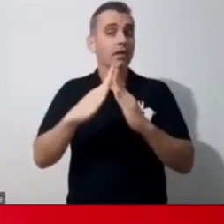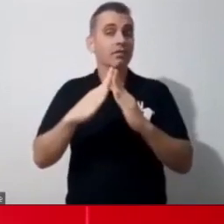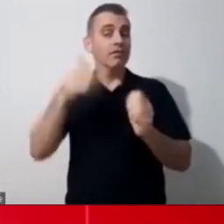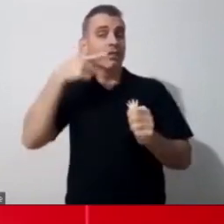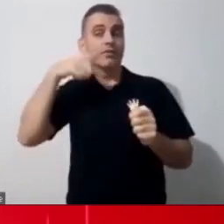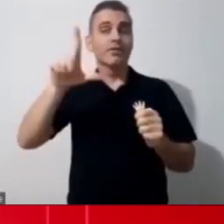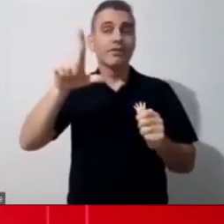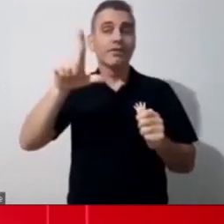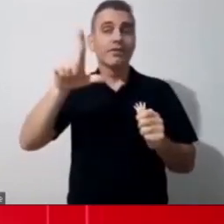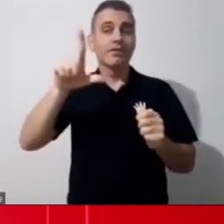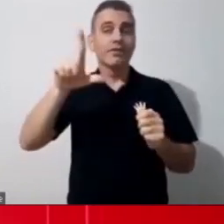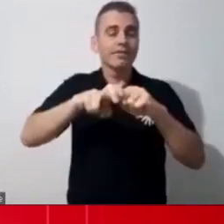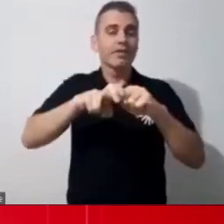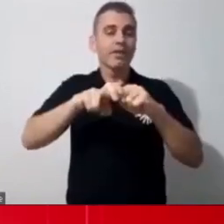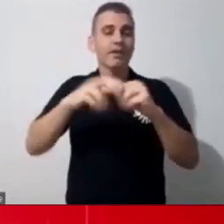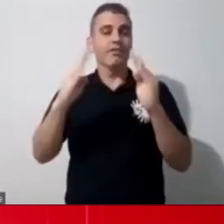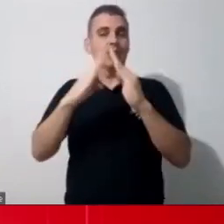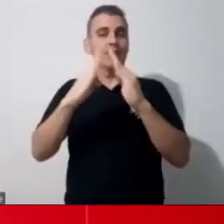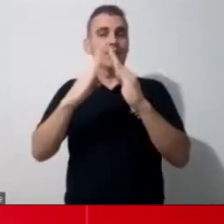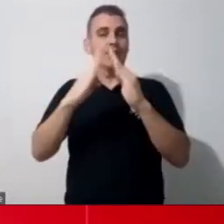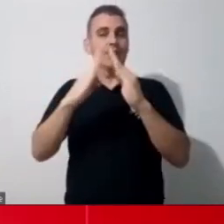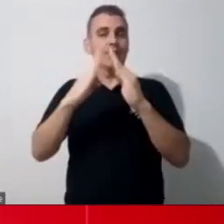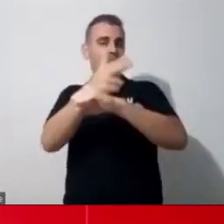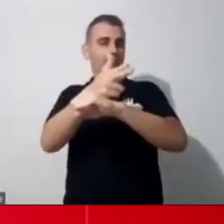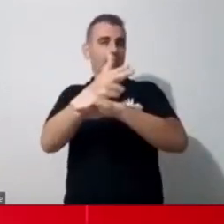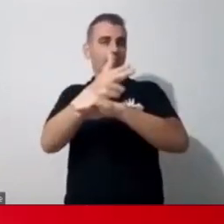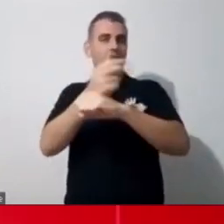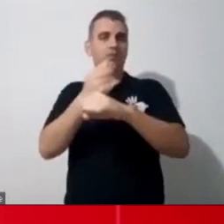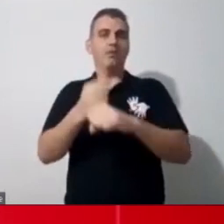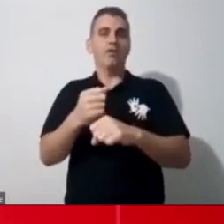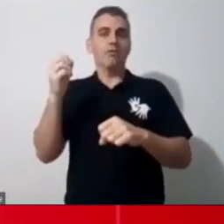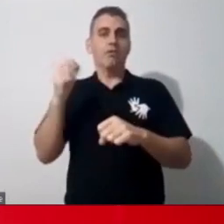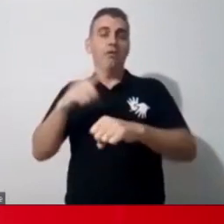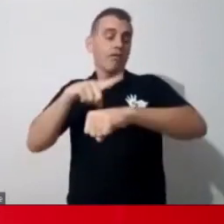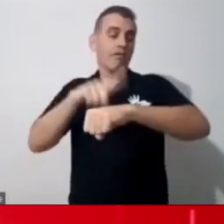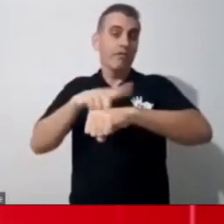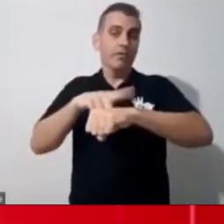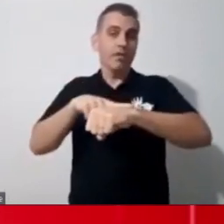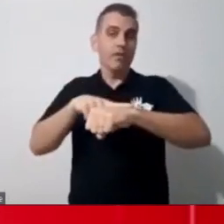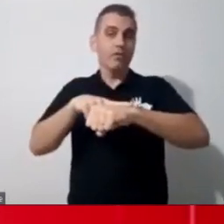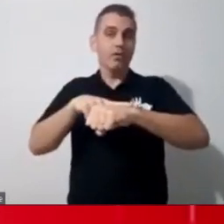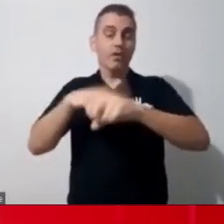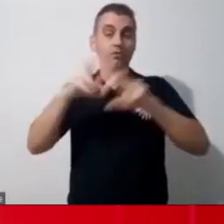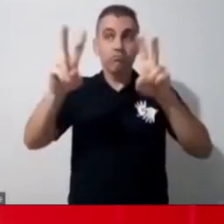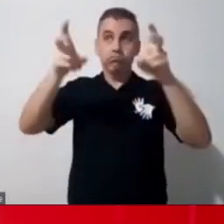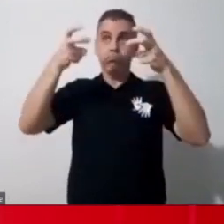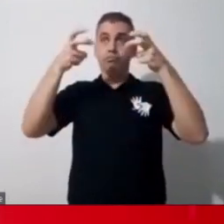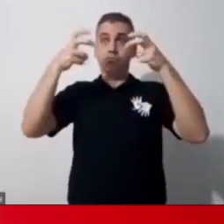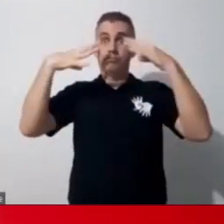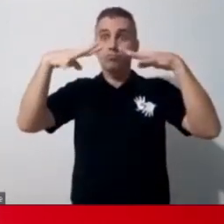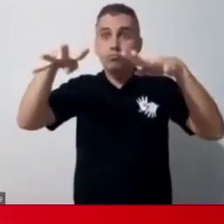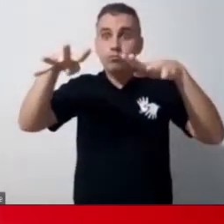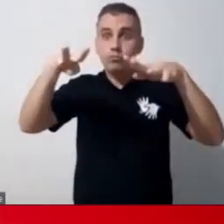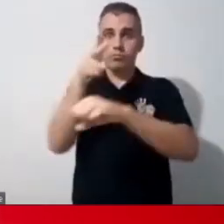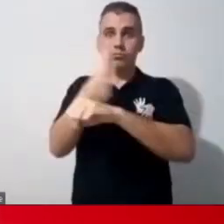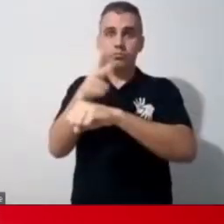sentar para realizar uma atividade, qual é o tempo de concentração dele, qual foi a organização da casa, como que